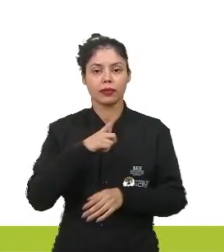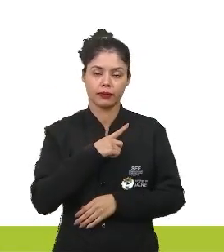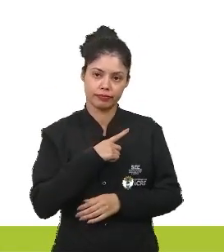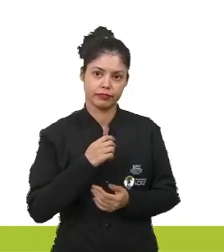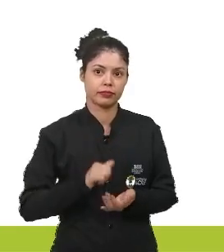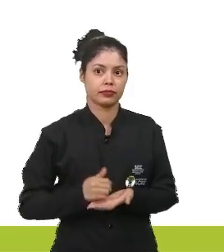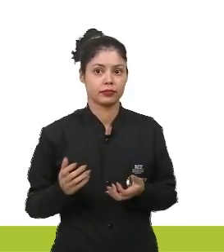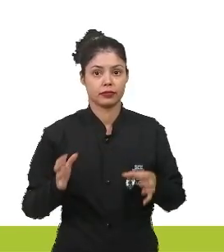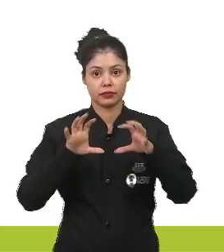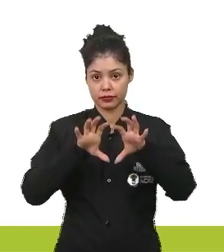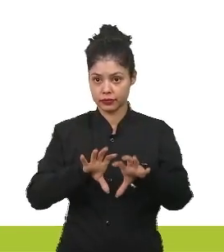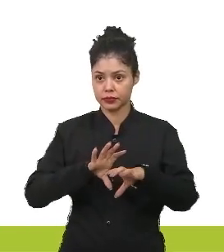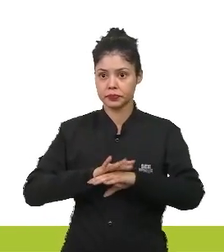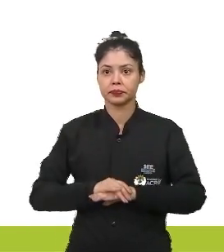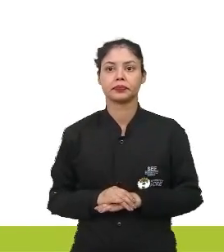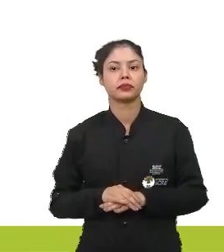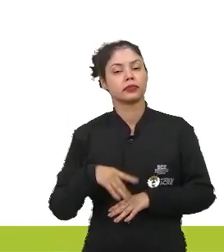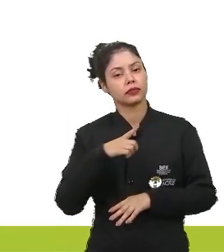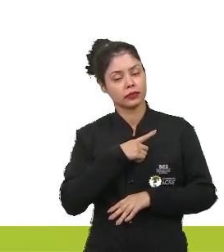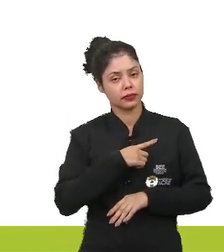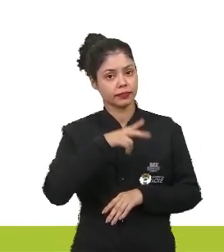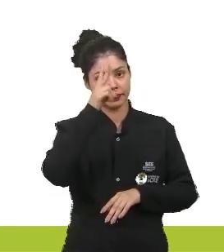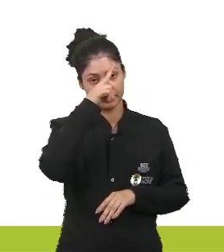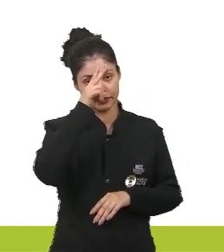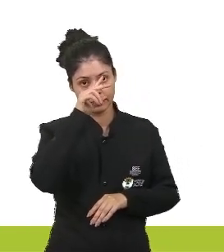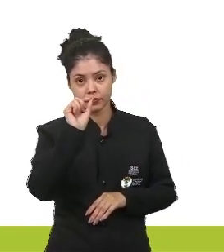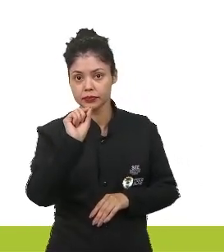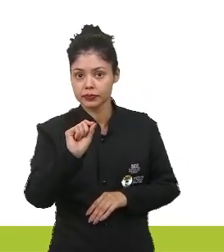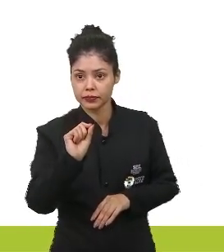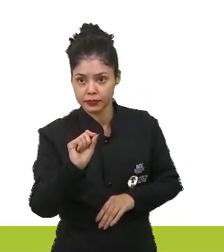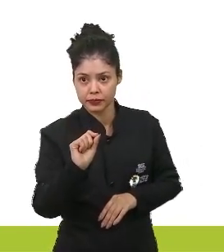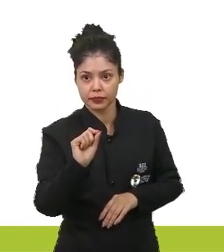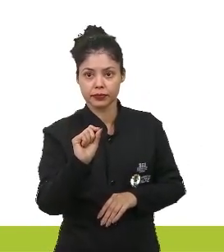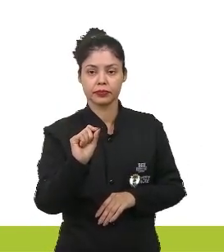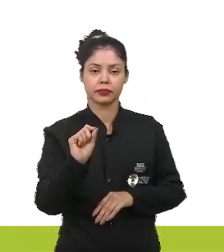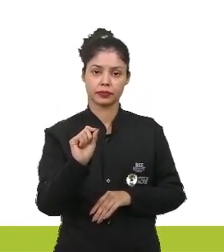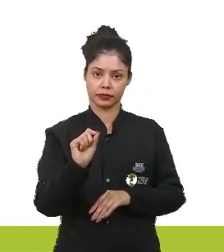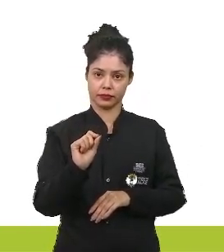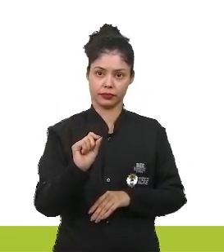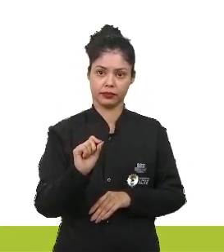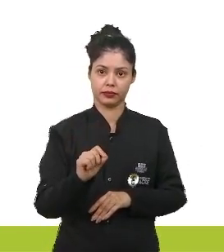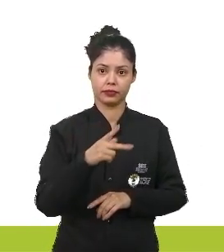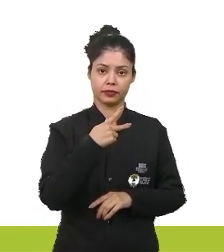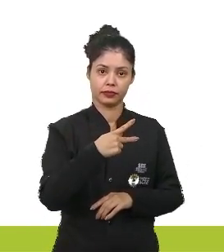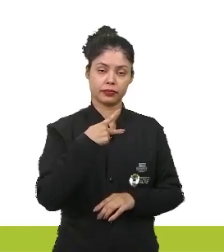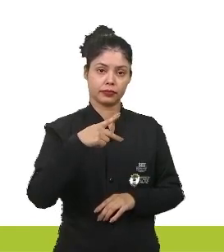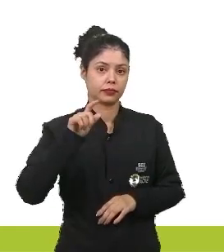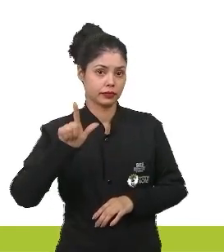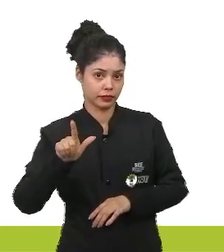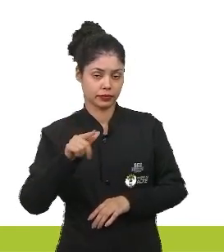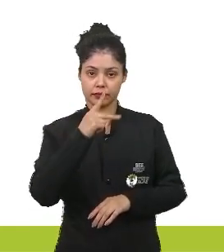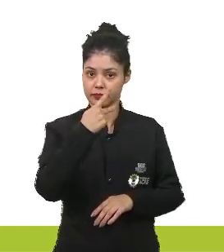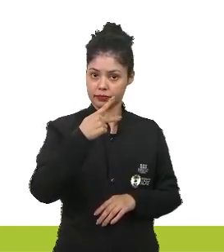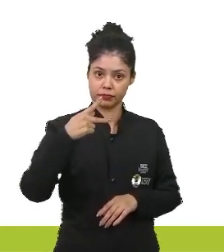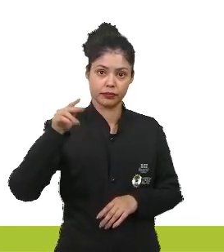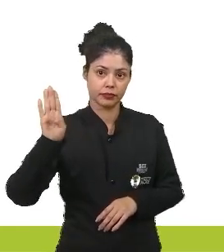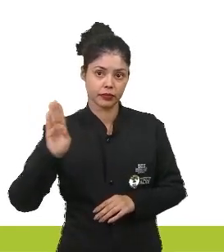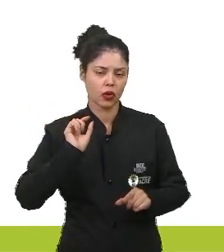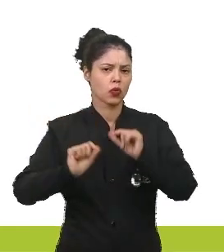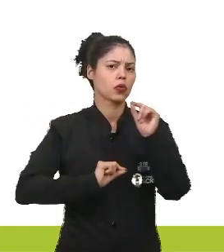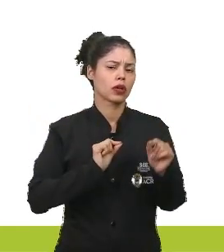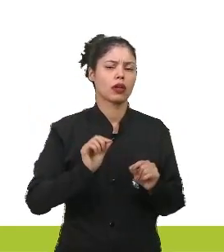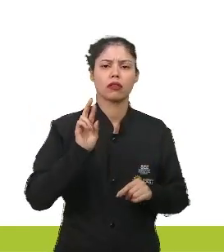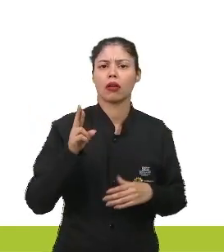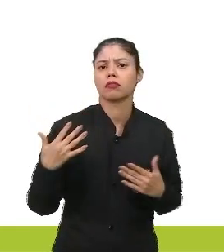Sendo assim, nós temos que lembrar de PPL, PPB e IR. O que é